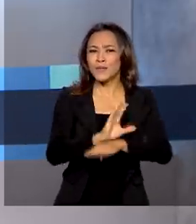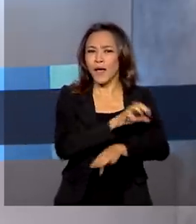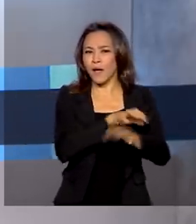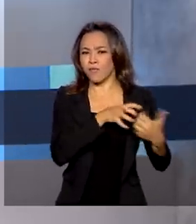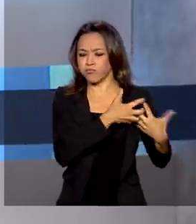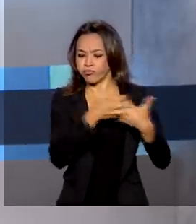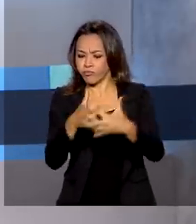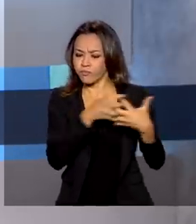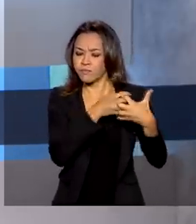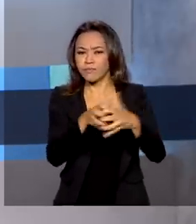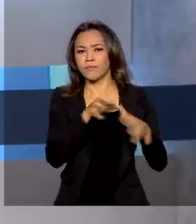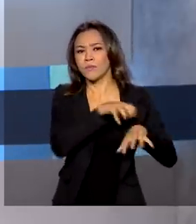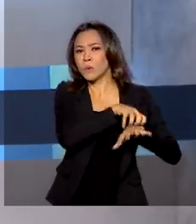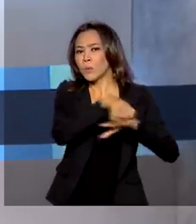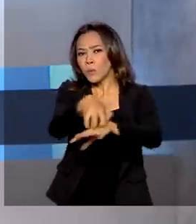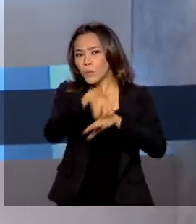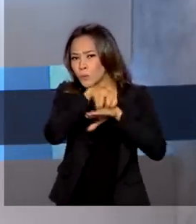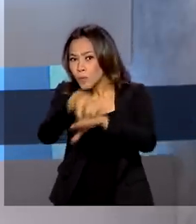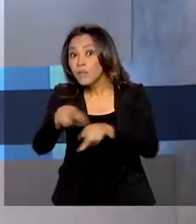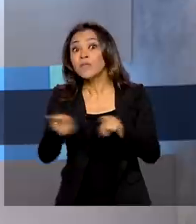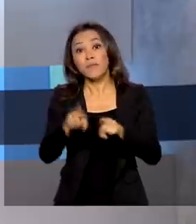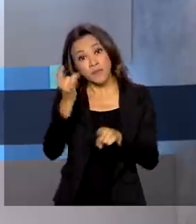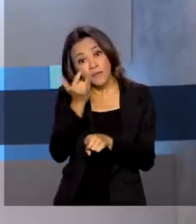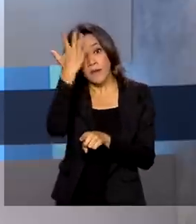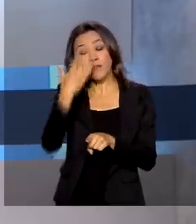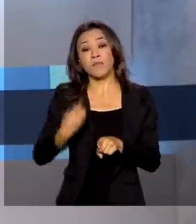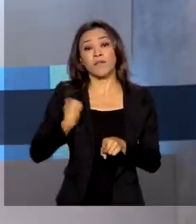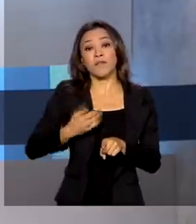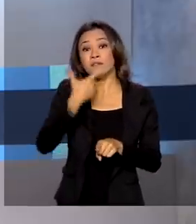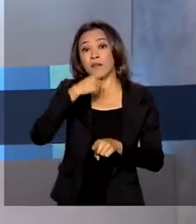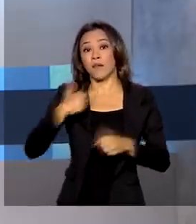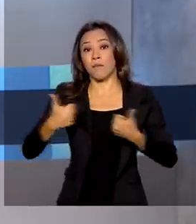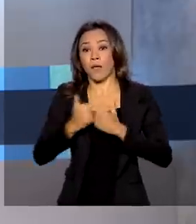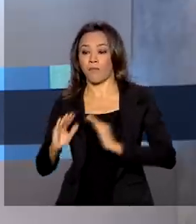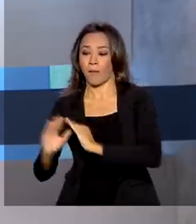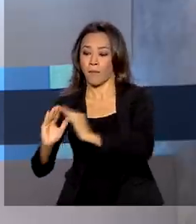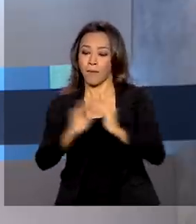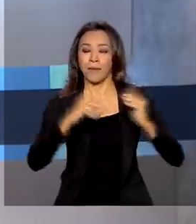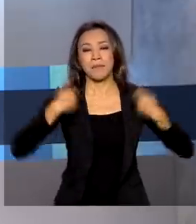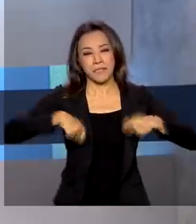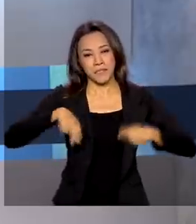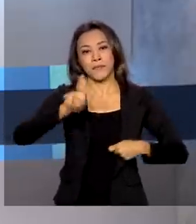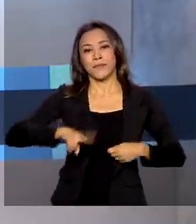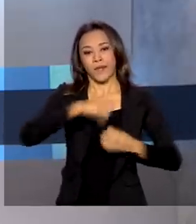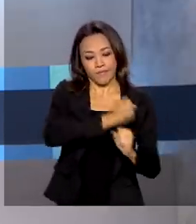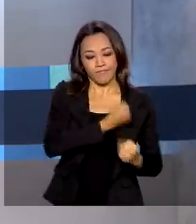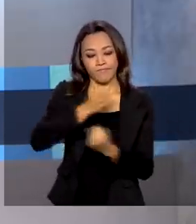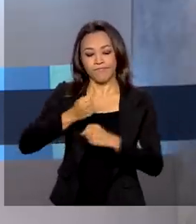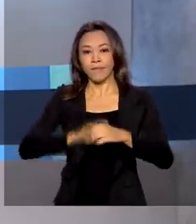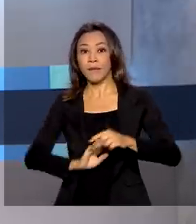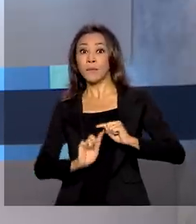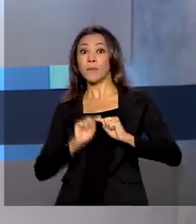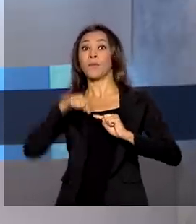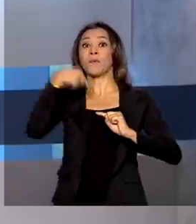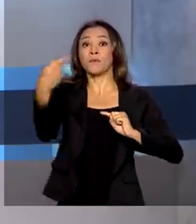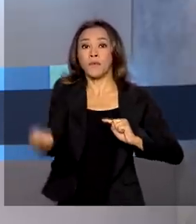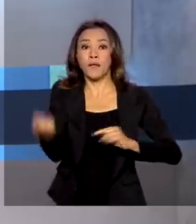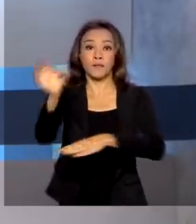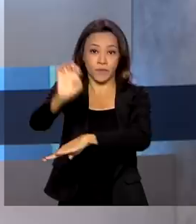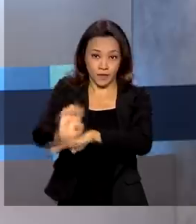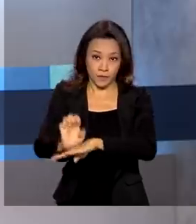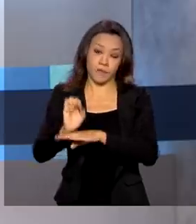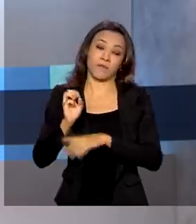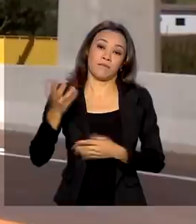agronegócio e também facilitar a vida dos moradores, que hoje precisam usar balsas. A repórter Luana Karen tem as